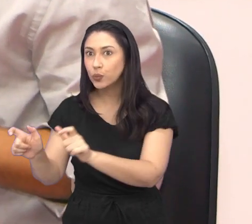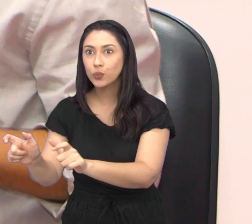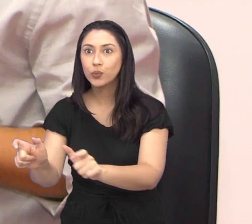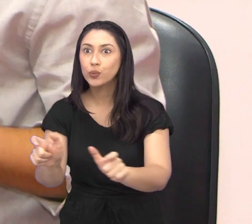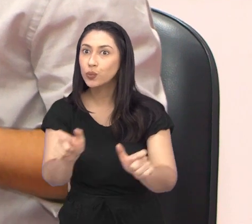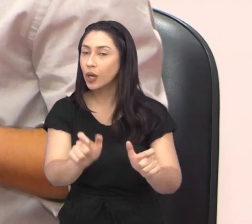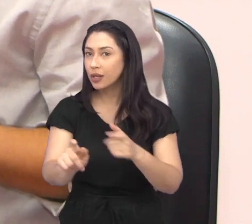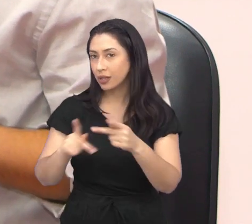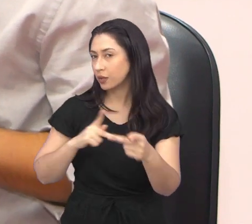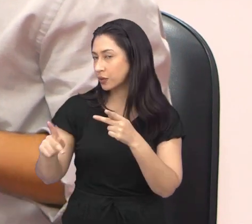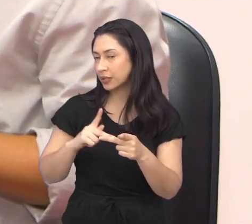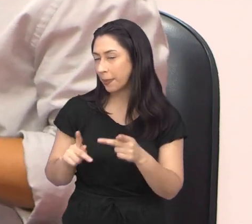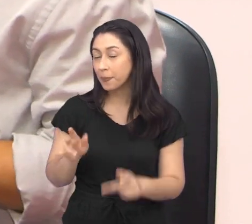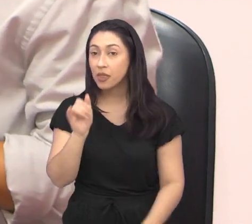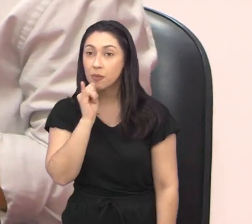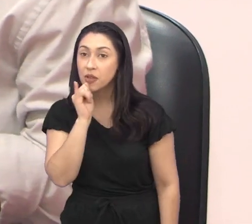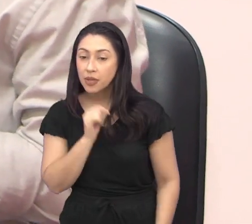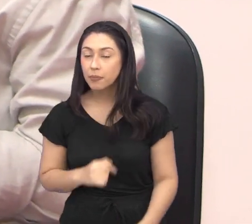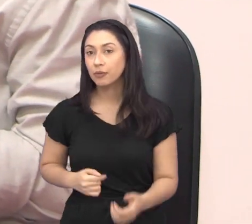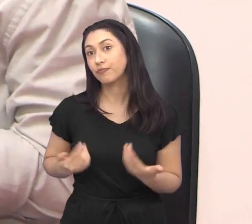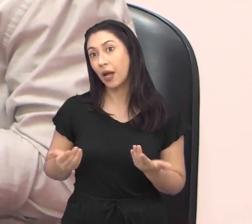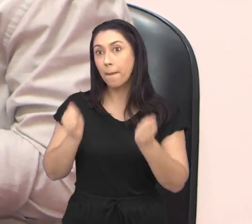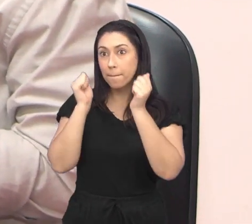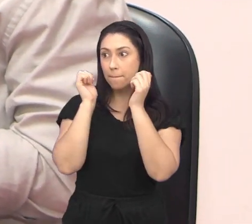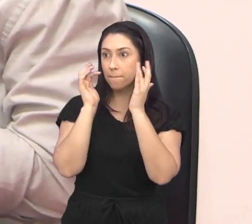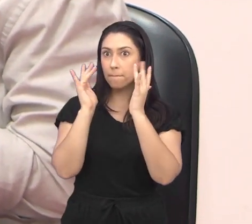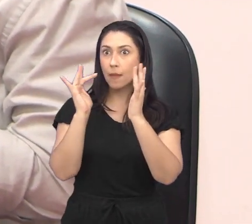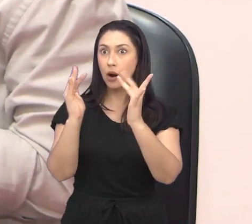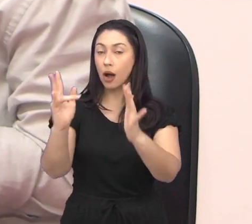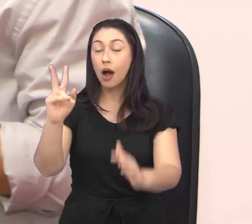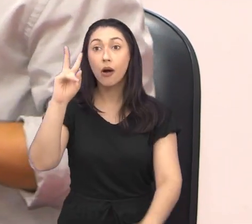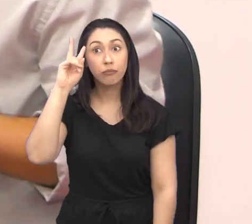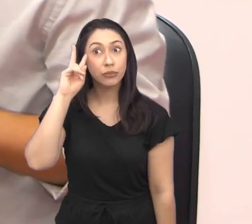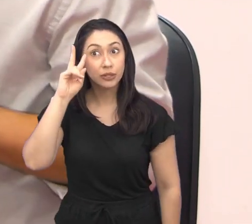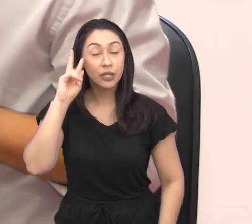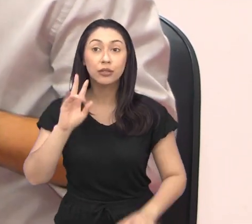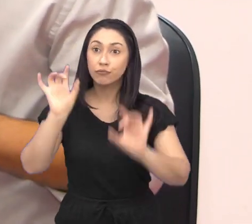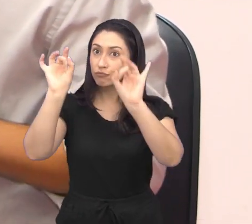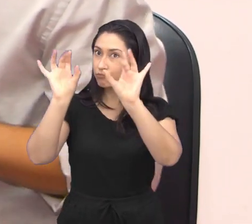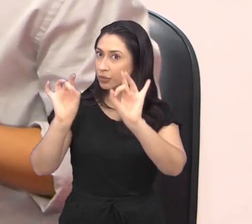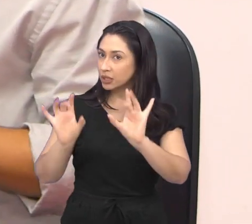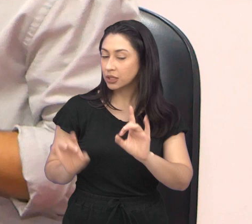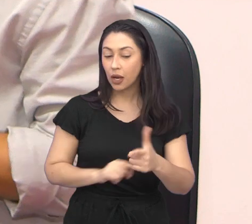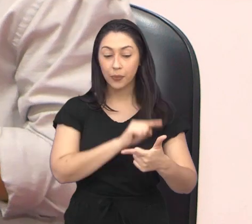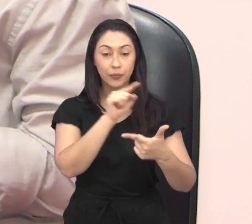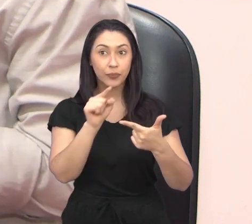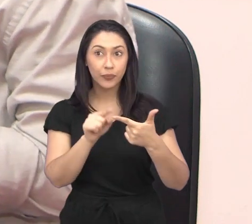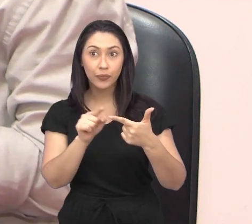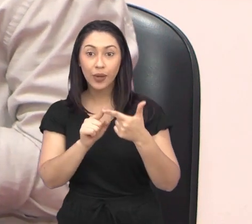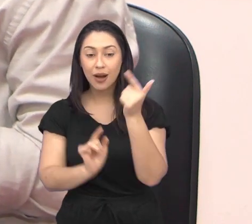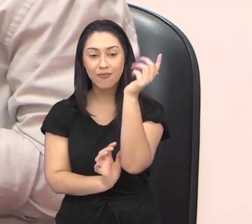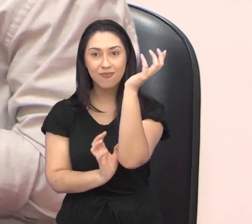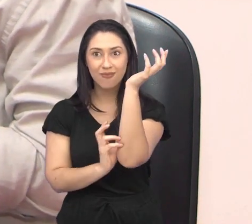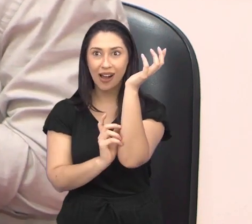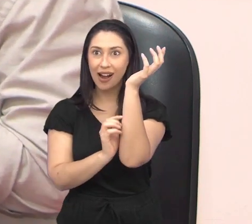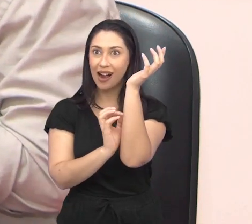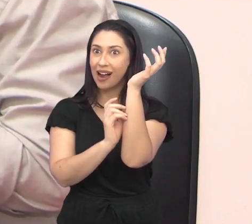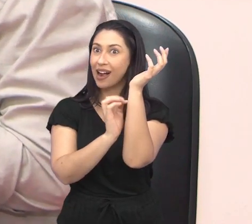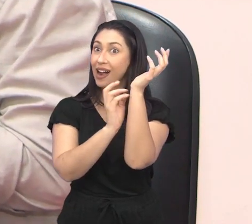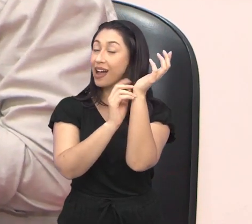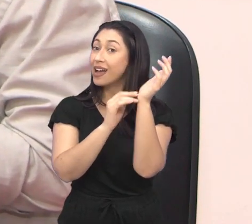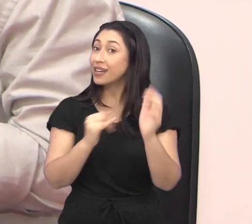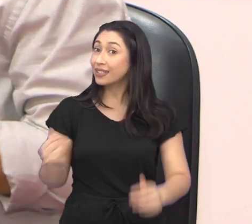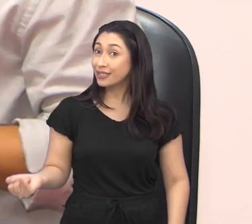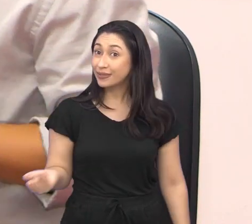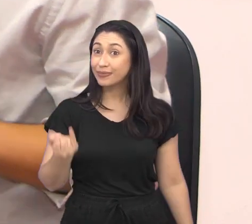vários destinos em São José. Tem, por exemplo, o Parque da Cidade, com uma história muito rica. Outro parque é o